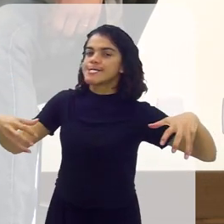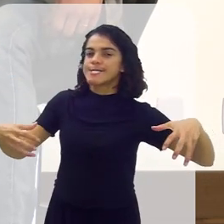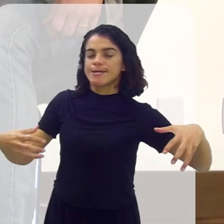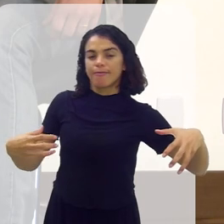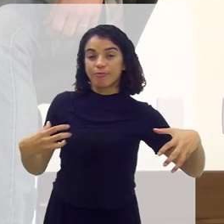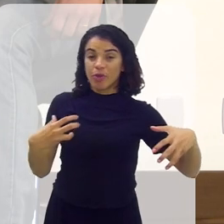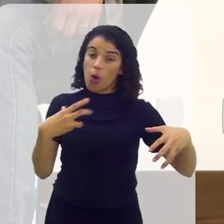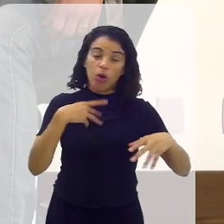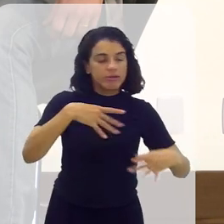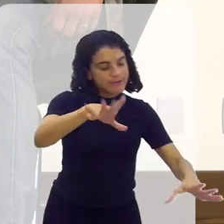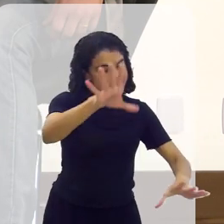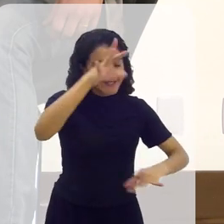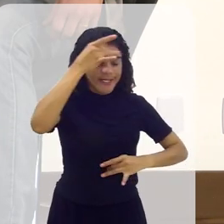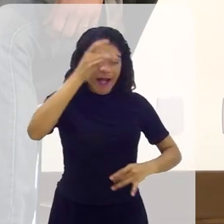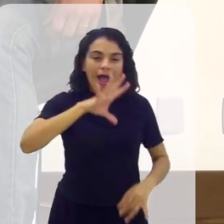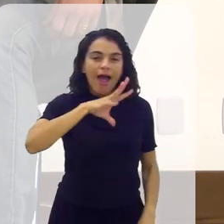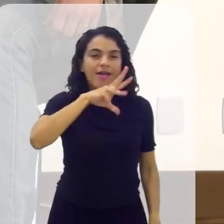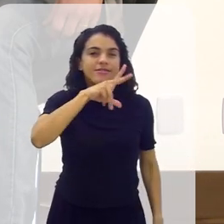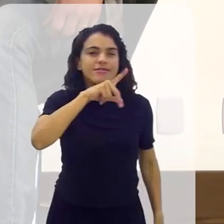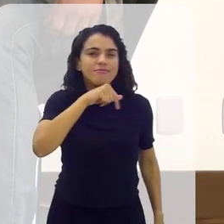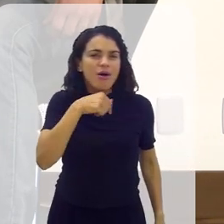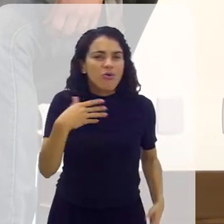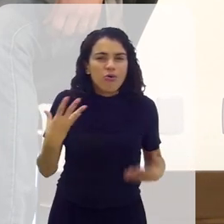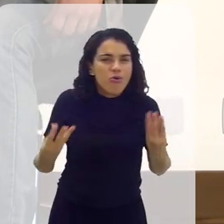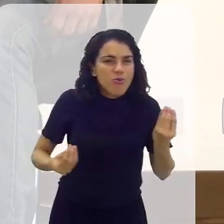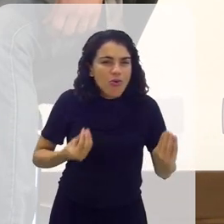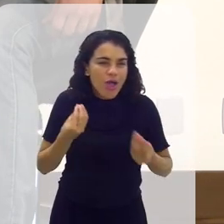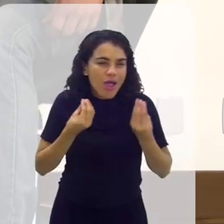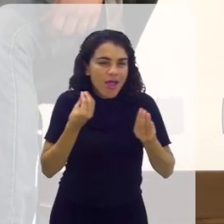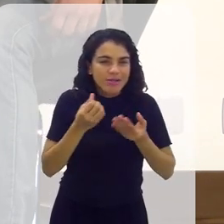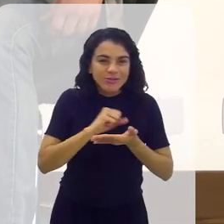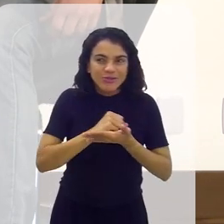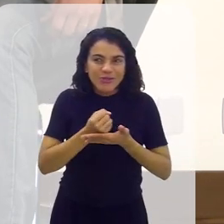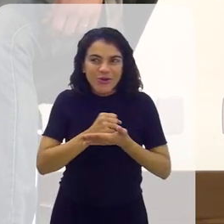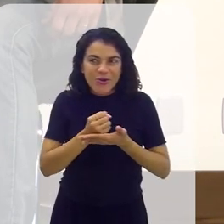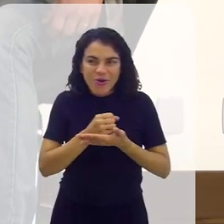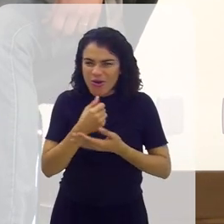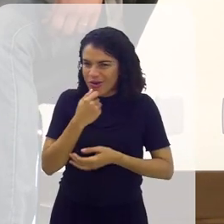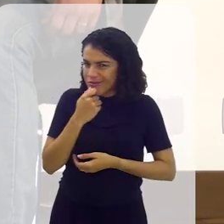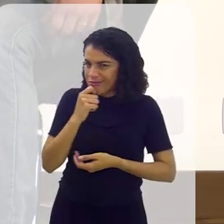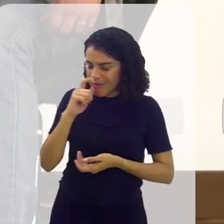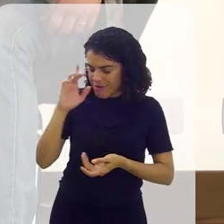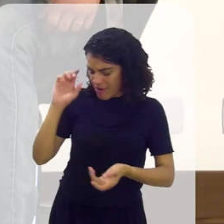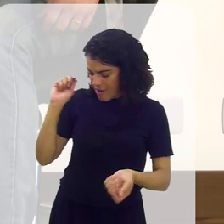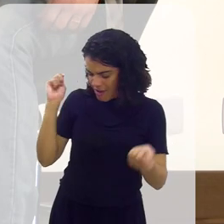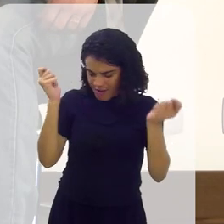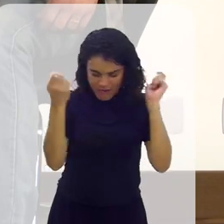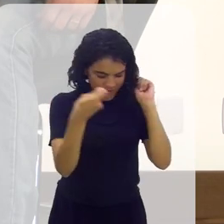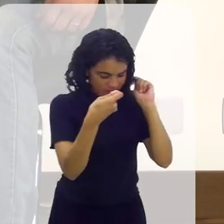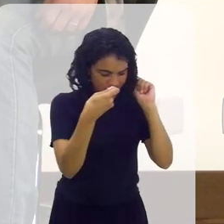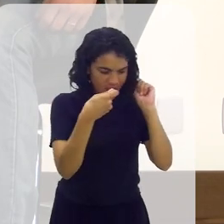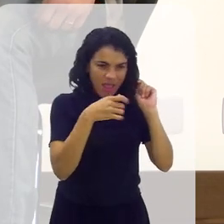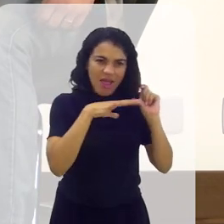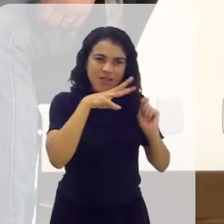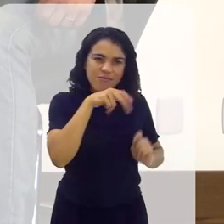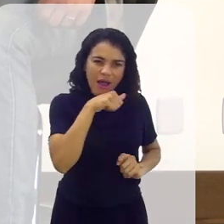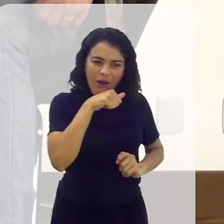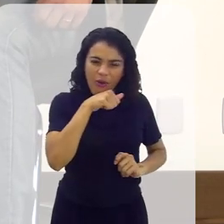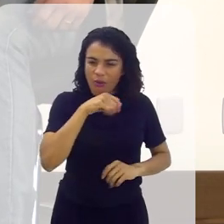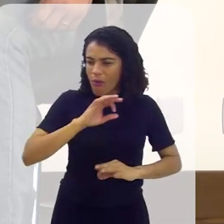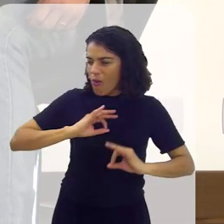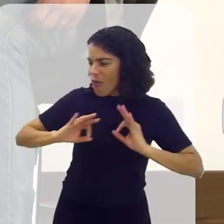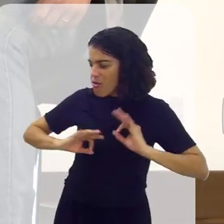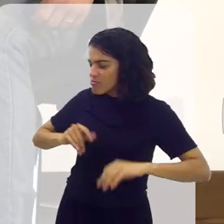pode virar um outro animal. Olha a ideia aí, Diogo, o personagem vira uma onça, vira outro animal.